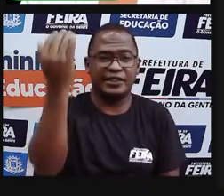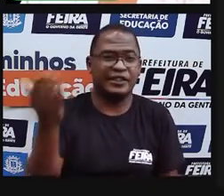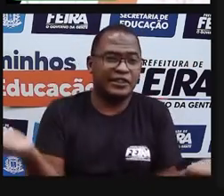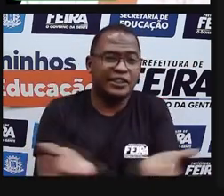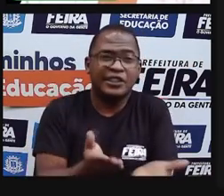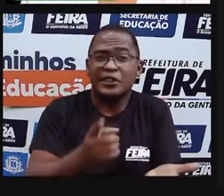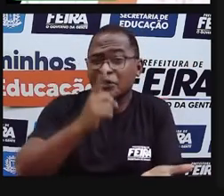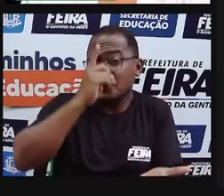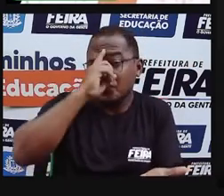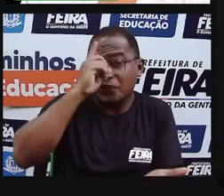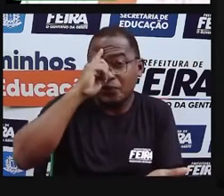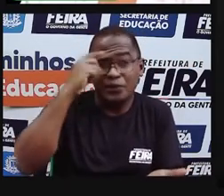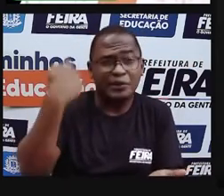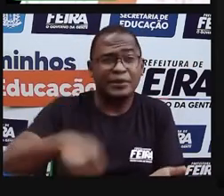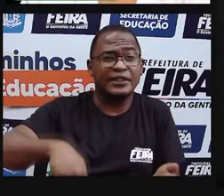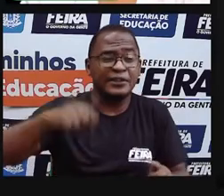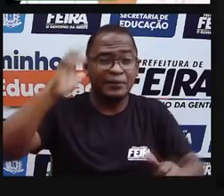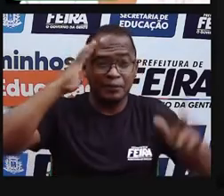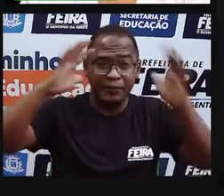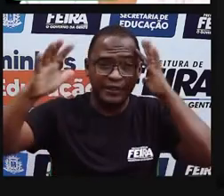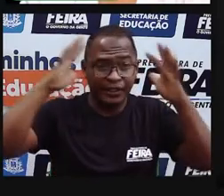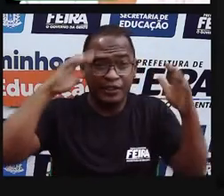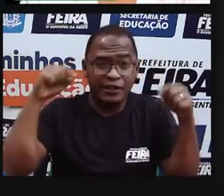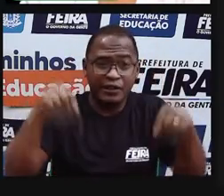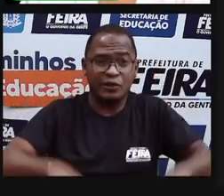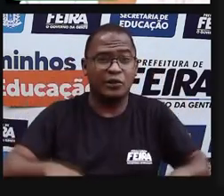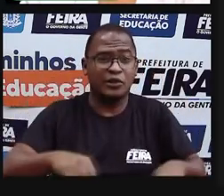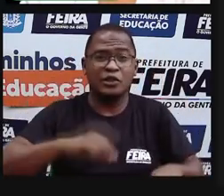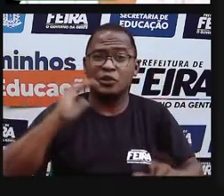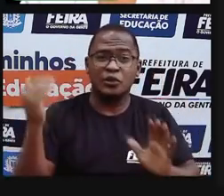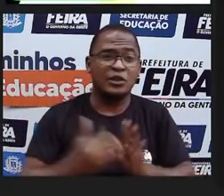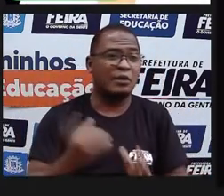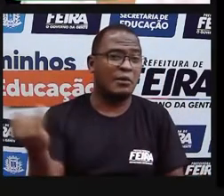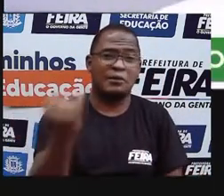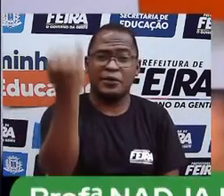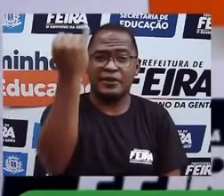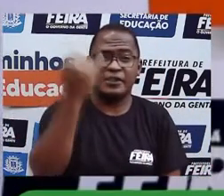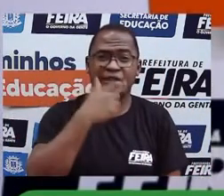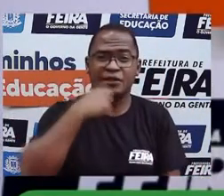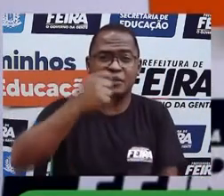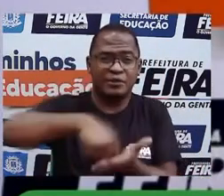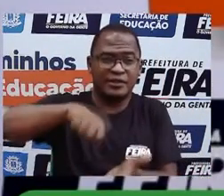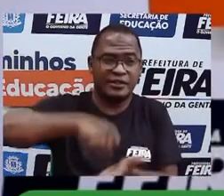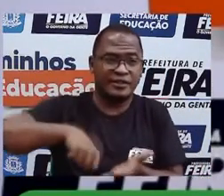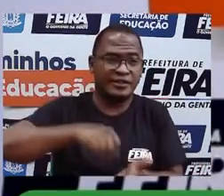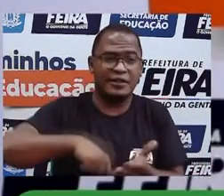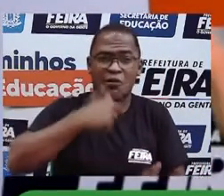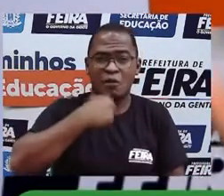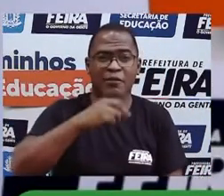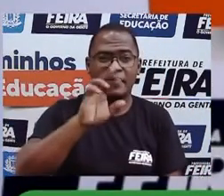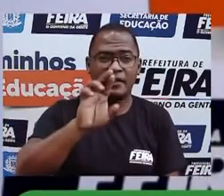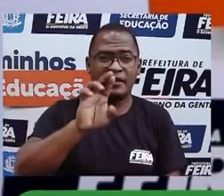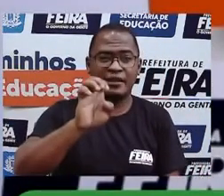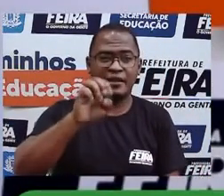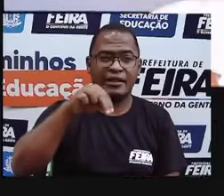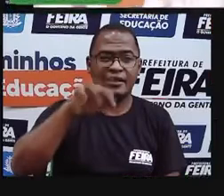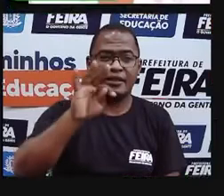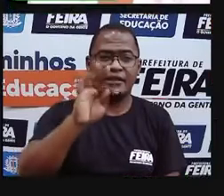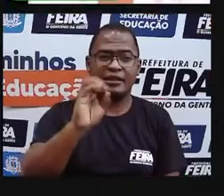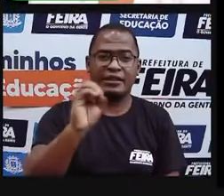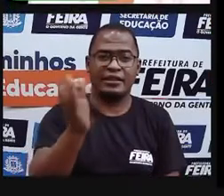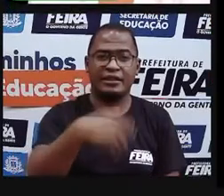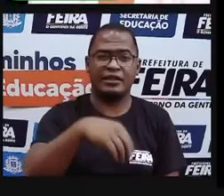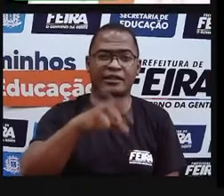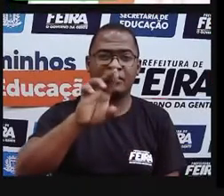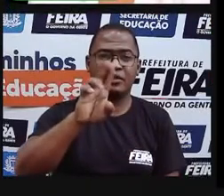todo dia vai ser o dia mais importante. Renato Russo E é isso. Eu quero que vocês se